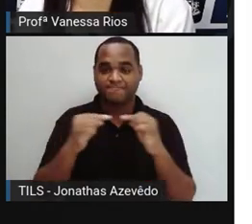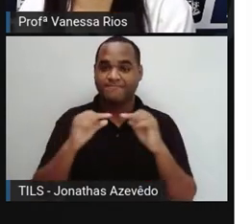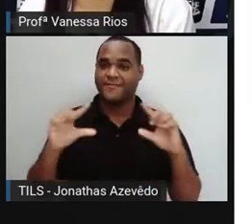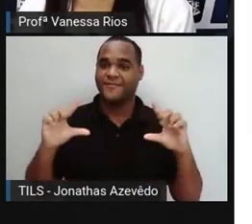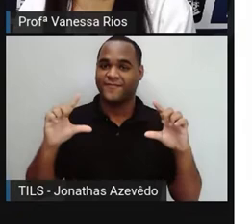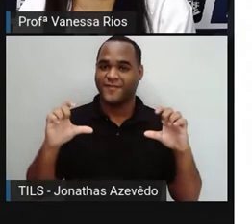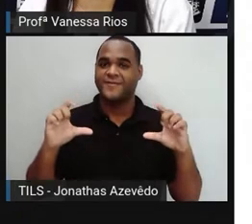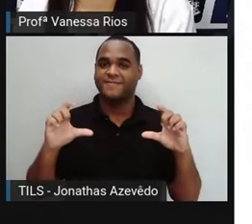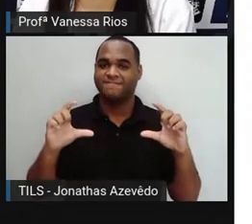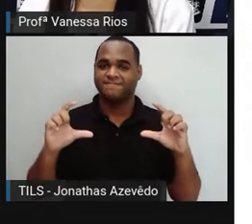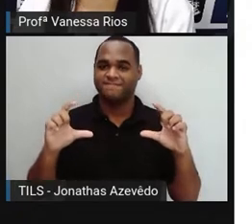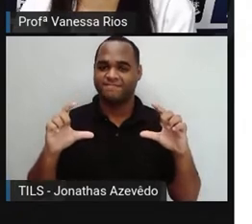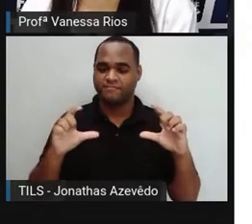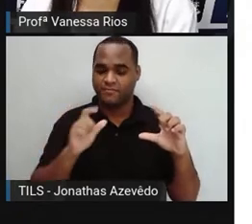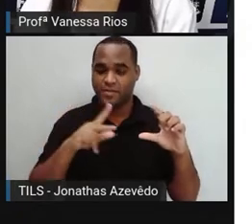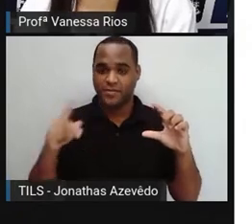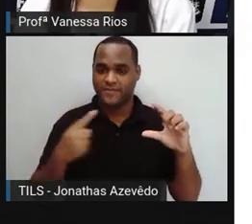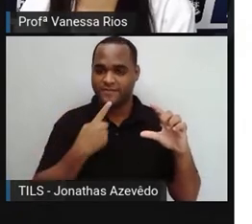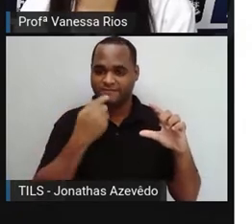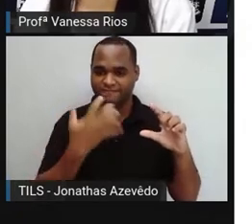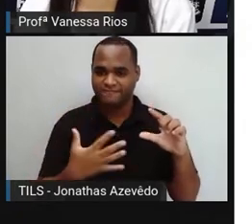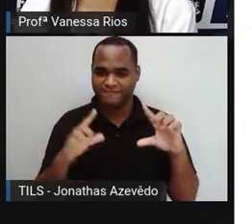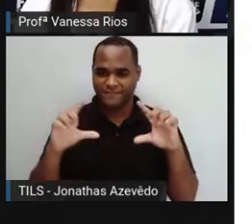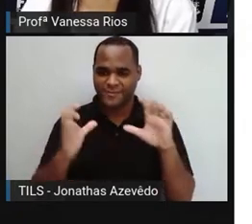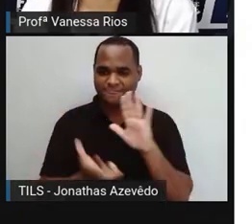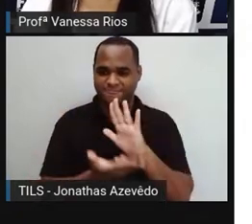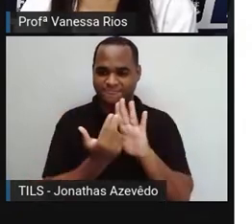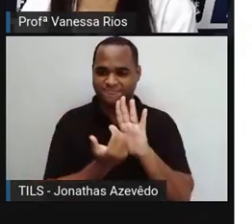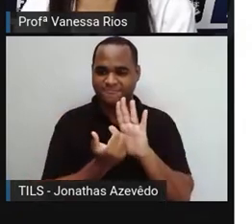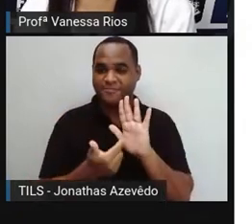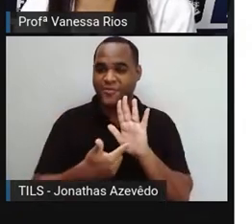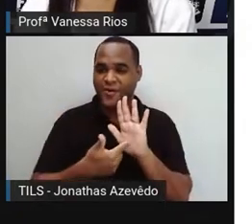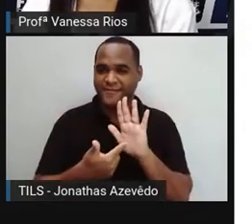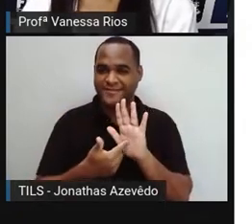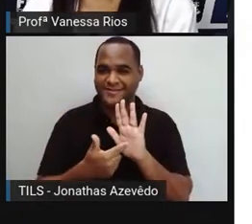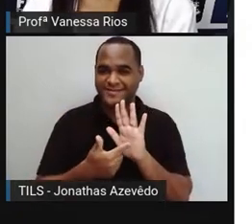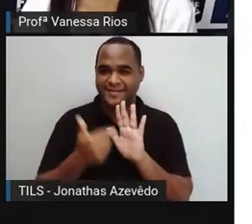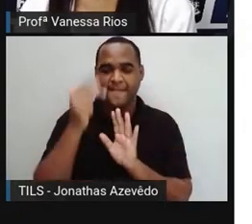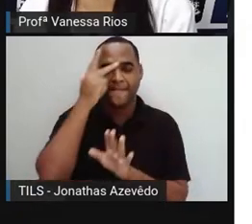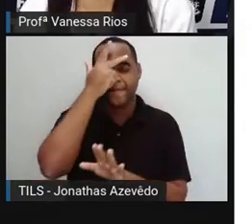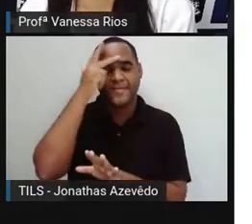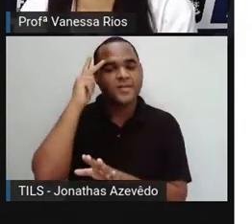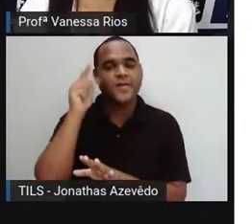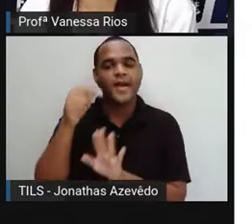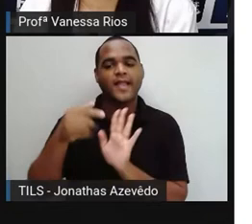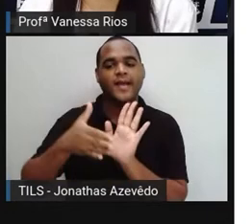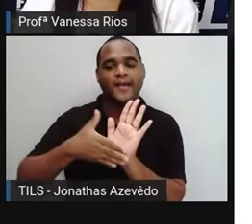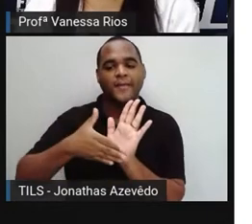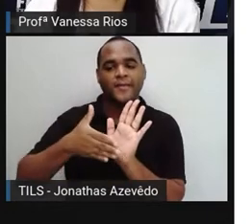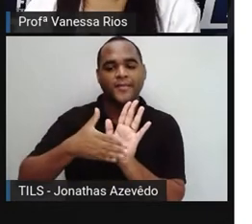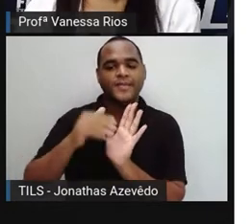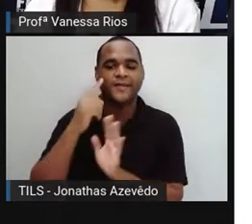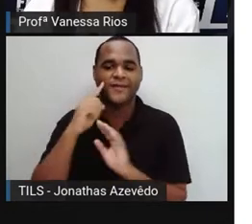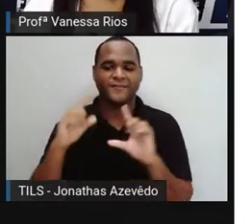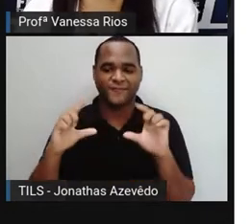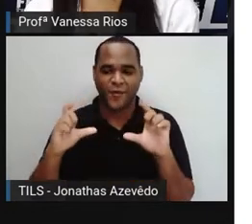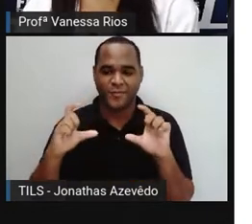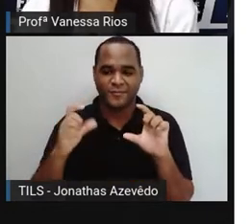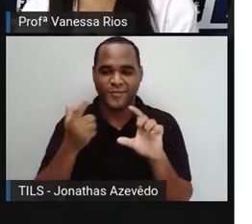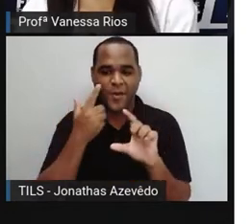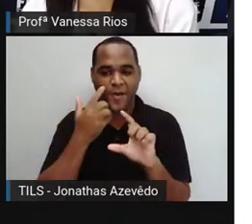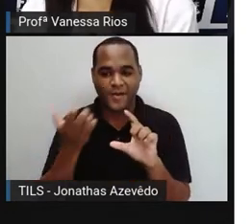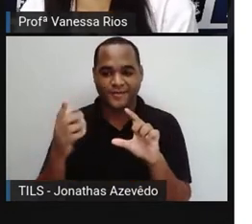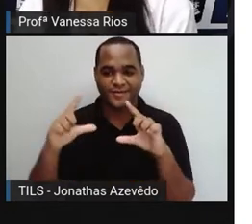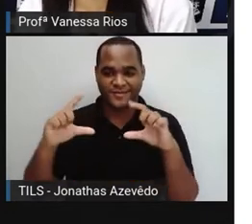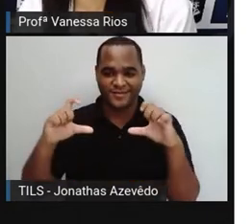Fotografia. A Pro até colocou a imagem aí, não é? De alguém utilizando uma câmera fotográfica